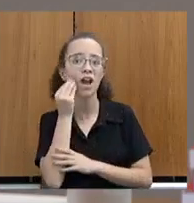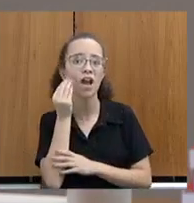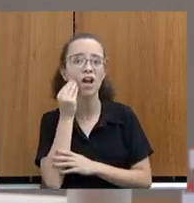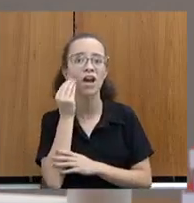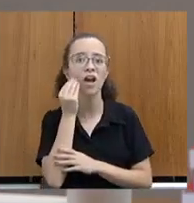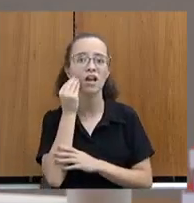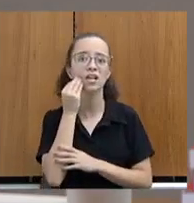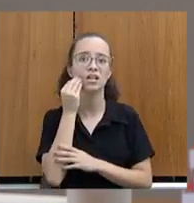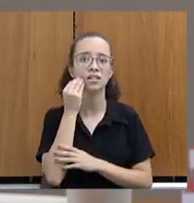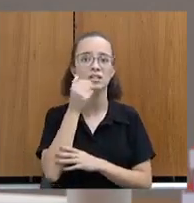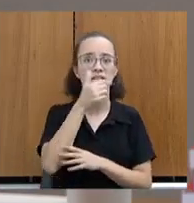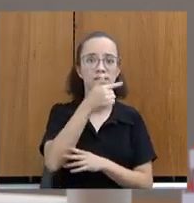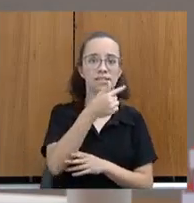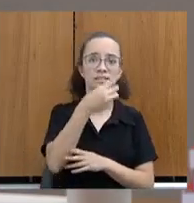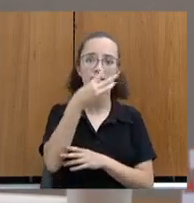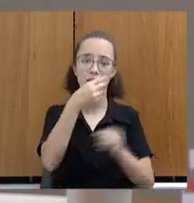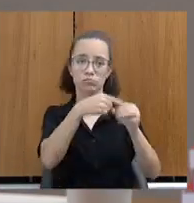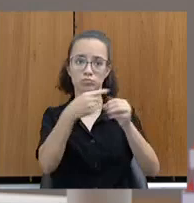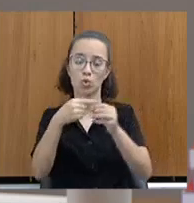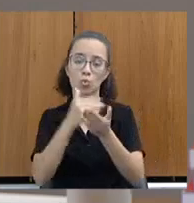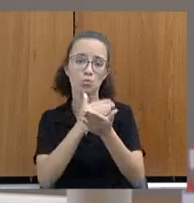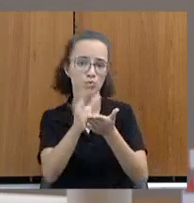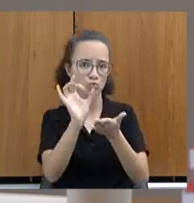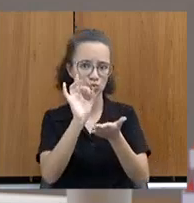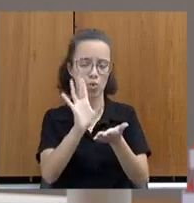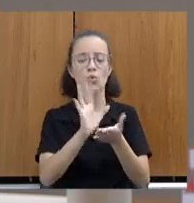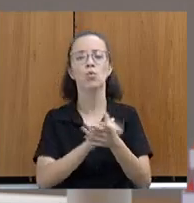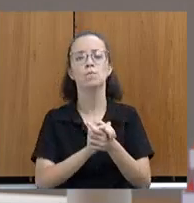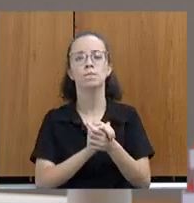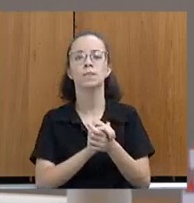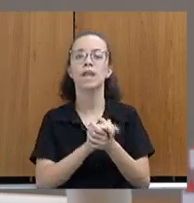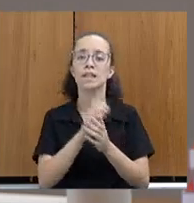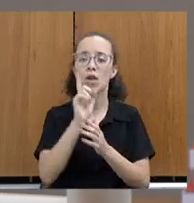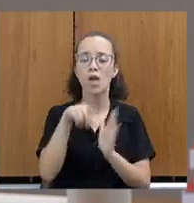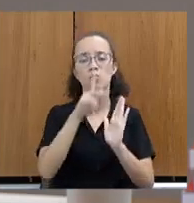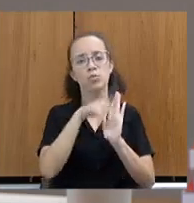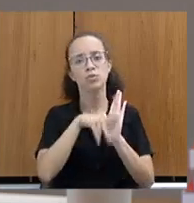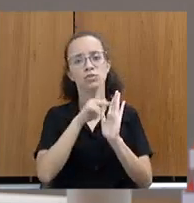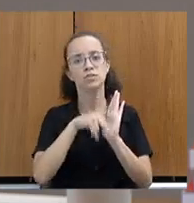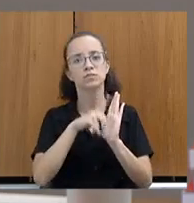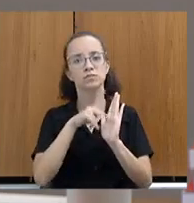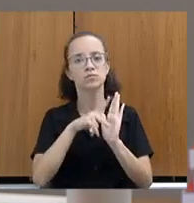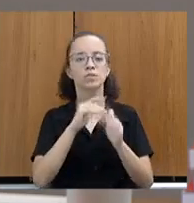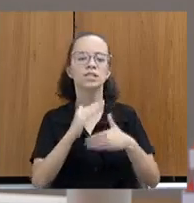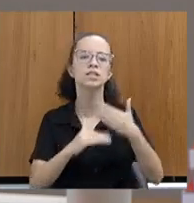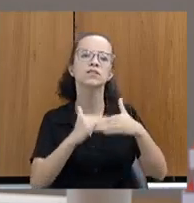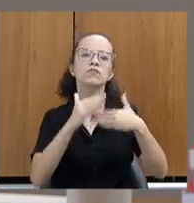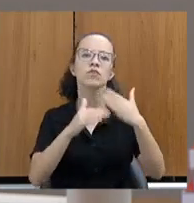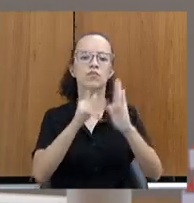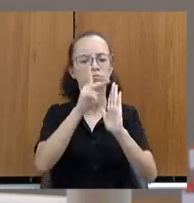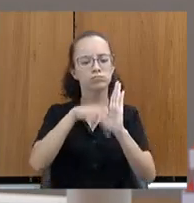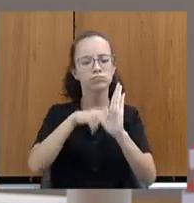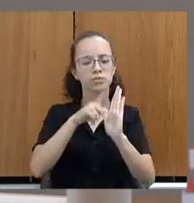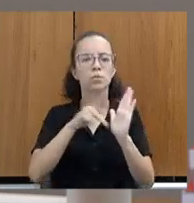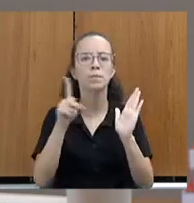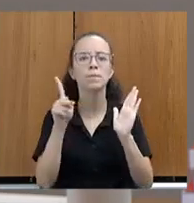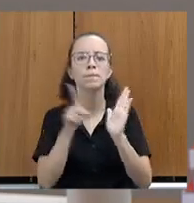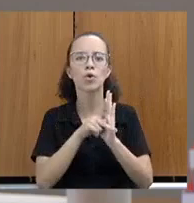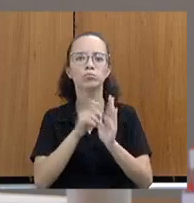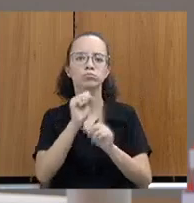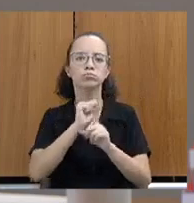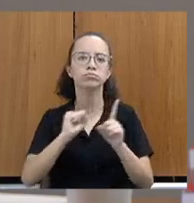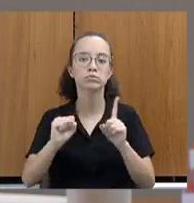começamos em 73 municípios. Ele é um projeto que desenvolve um plano de desenvolvimento